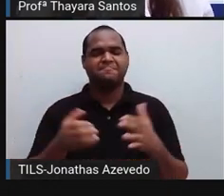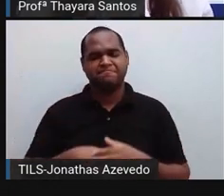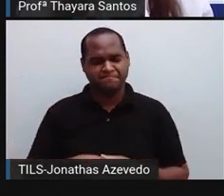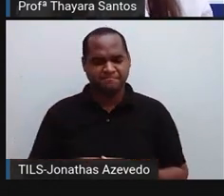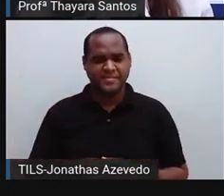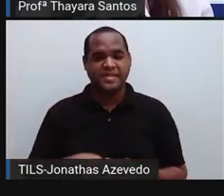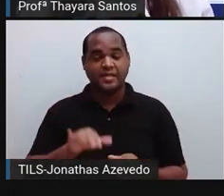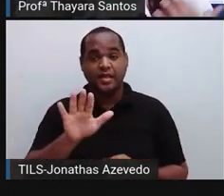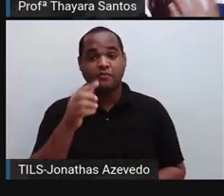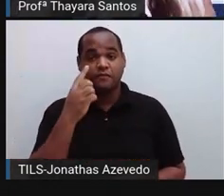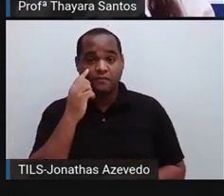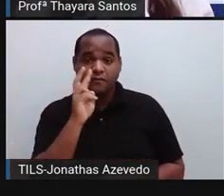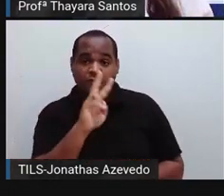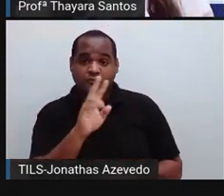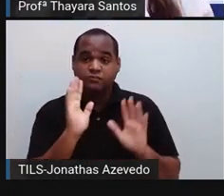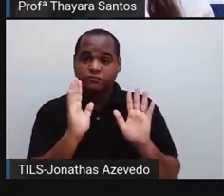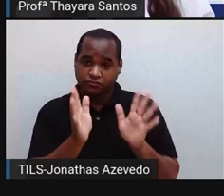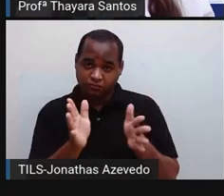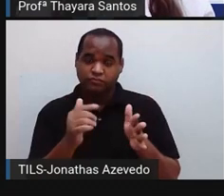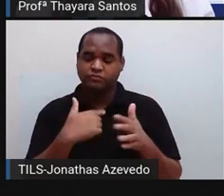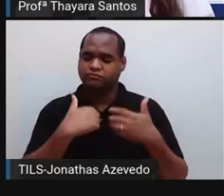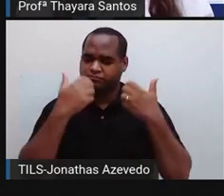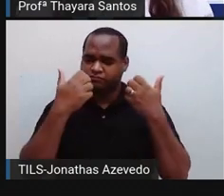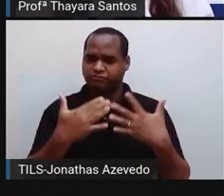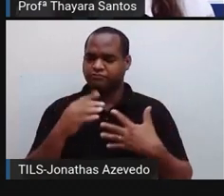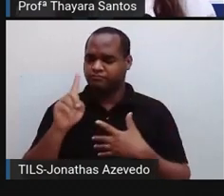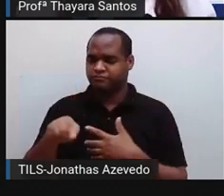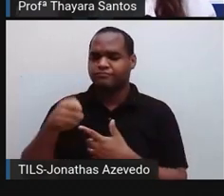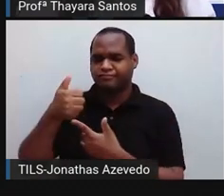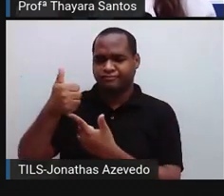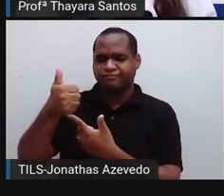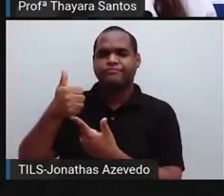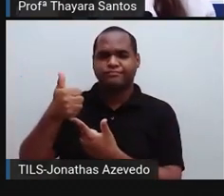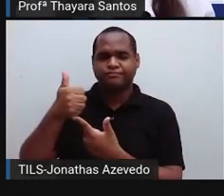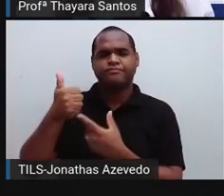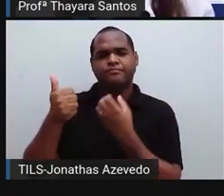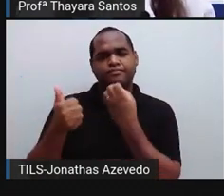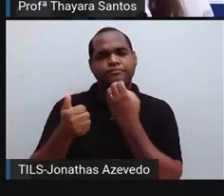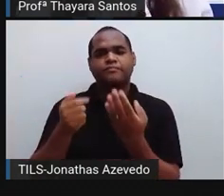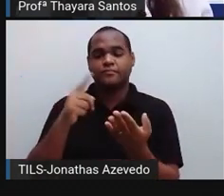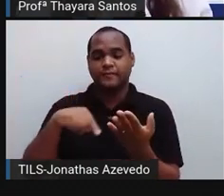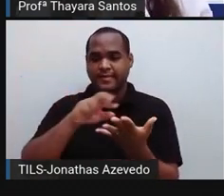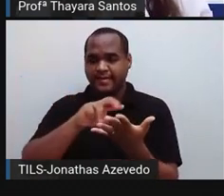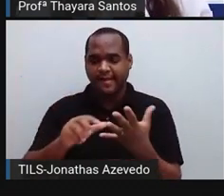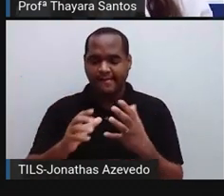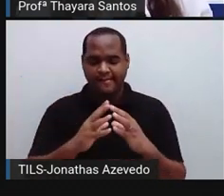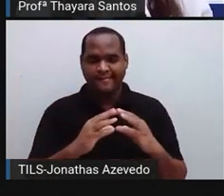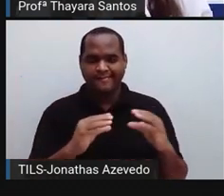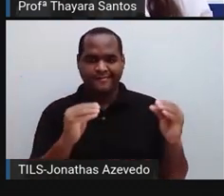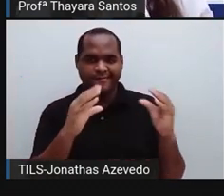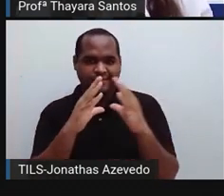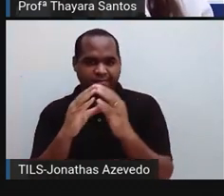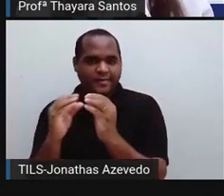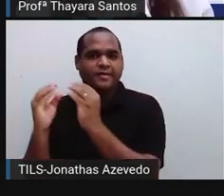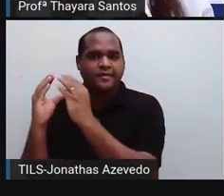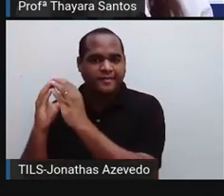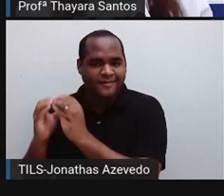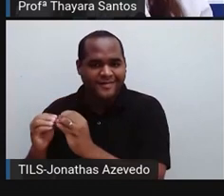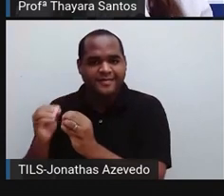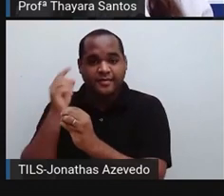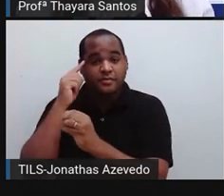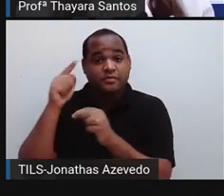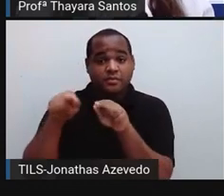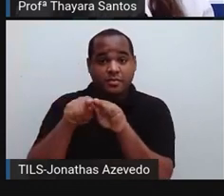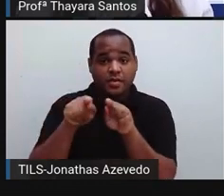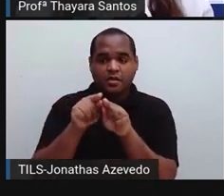como a gente já viu, elas têm também o lado positivo, elas atuam no processo de decomposição da matéria orgânica. Quando o organismo